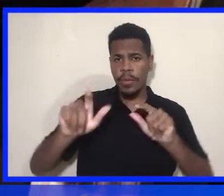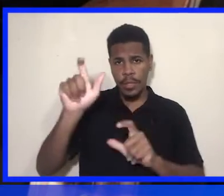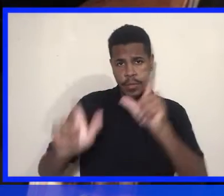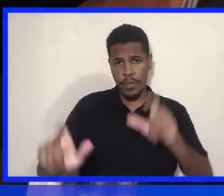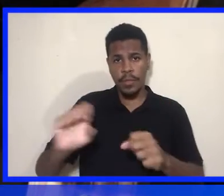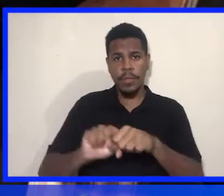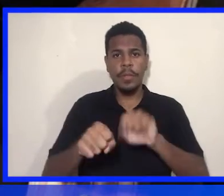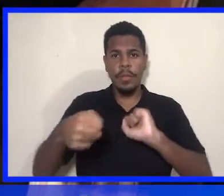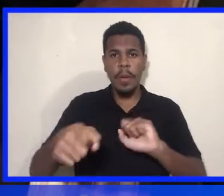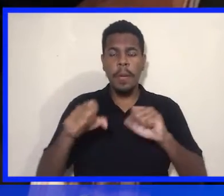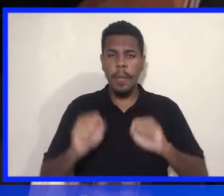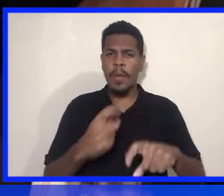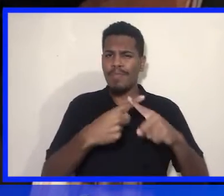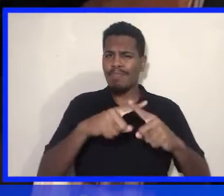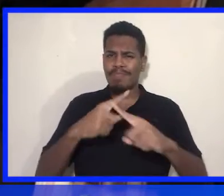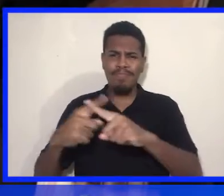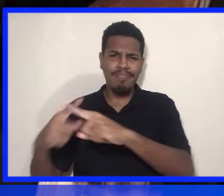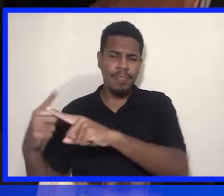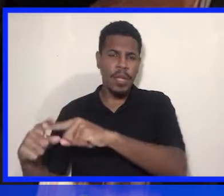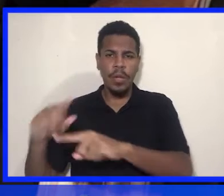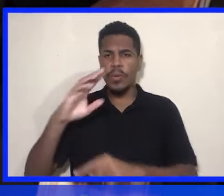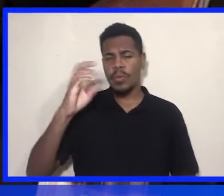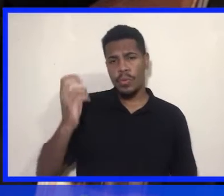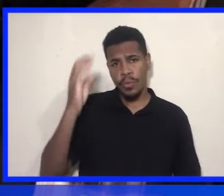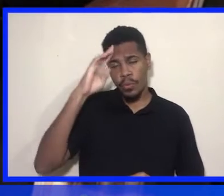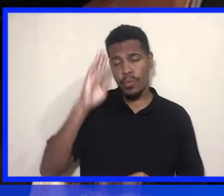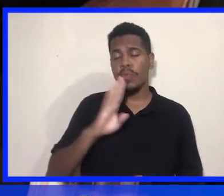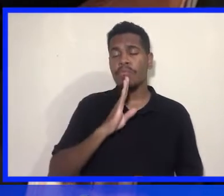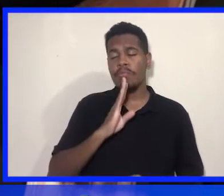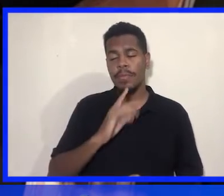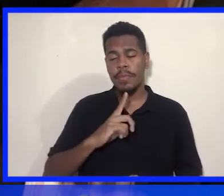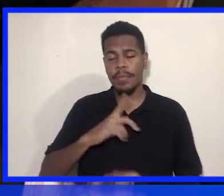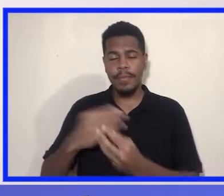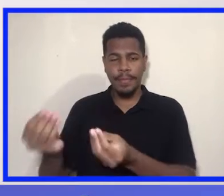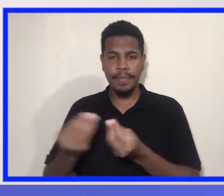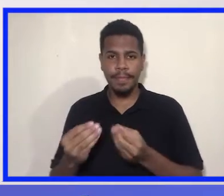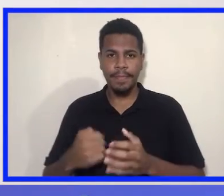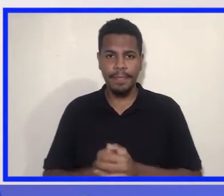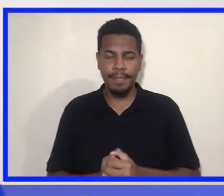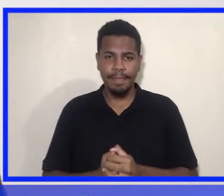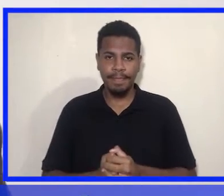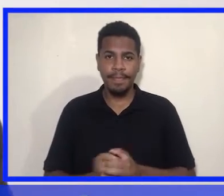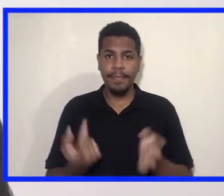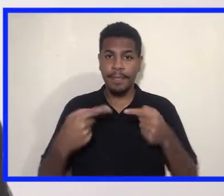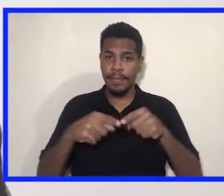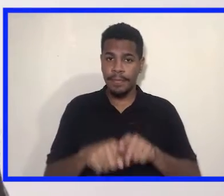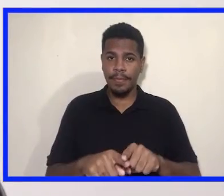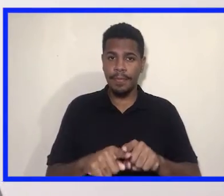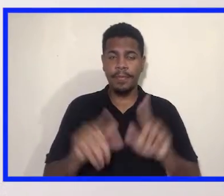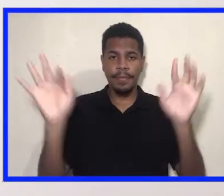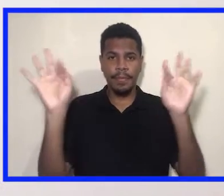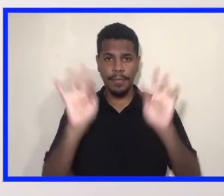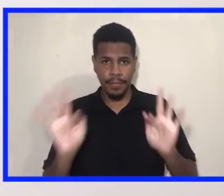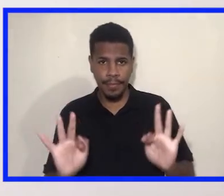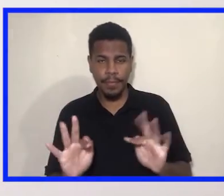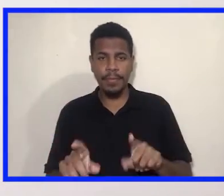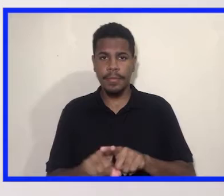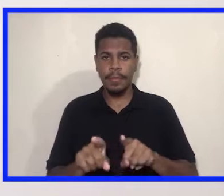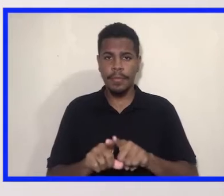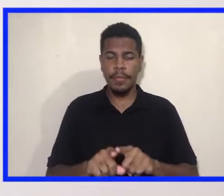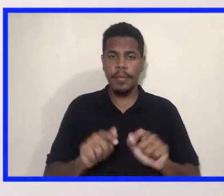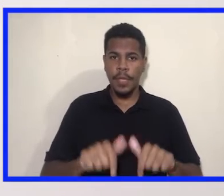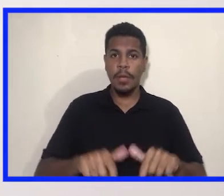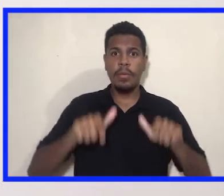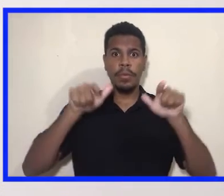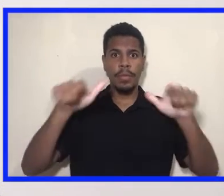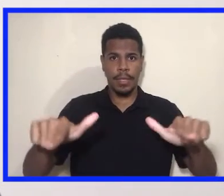todos os formandos de hoje possam multiplicar todos os conhecimentos que eles tiveram. Participando aqui com muita alegria da cerimônia de entrega de